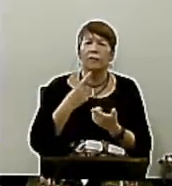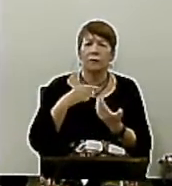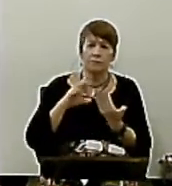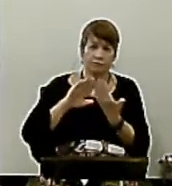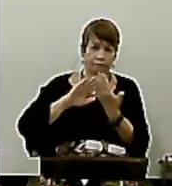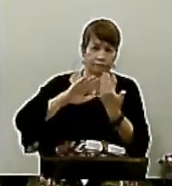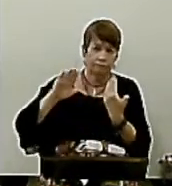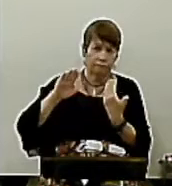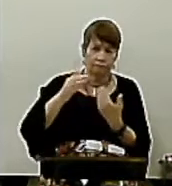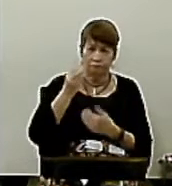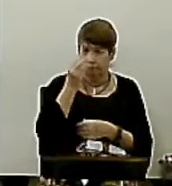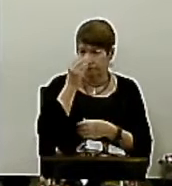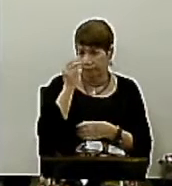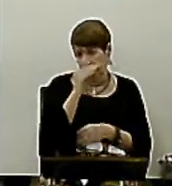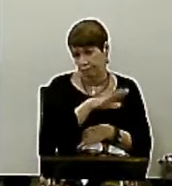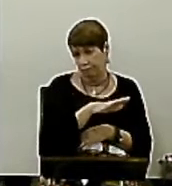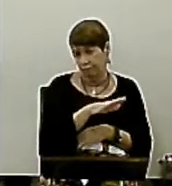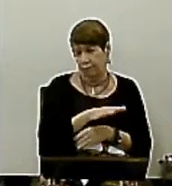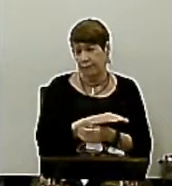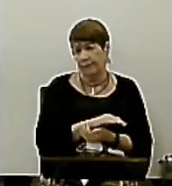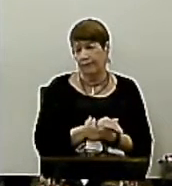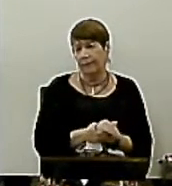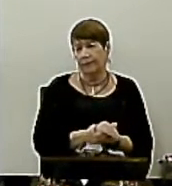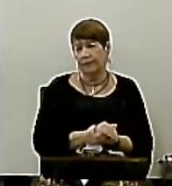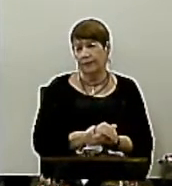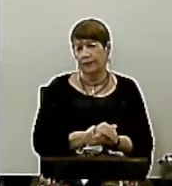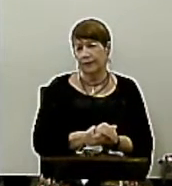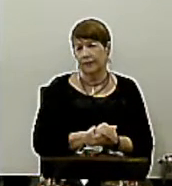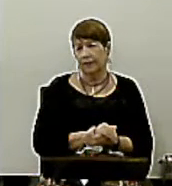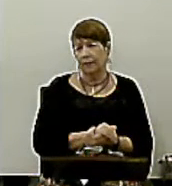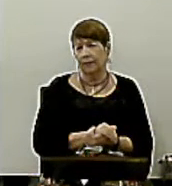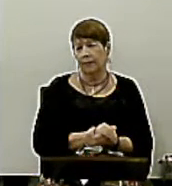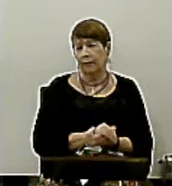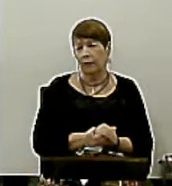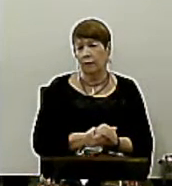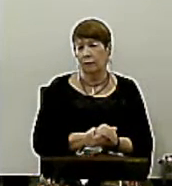A revelia para não obedecê-la